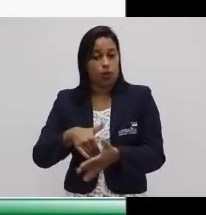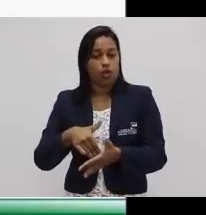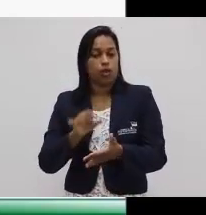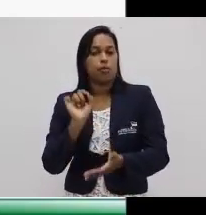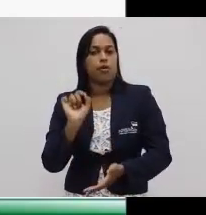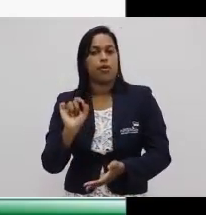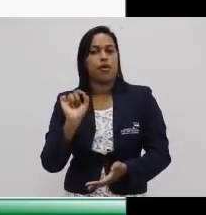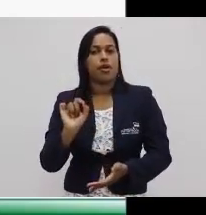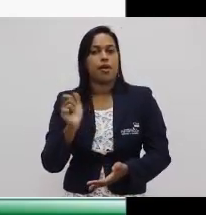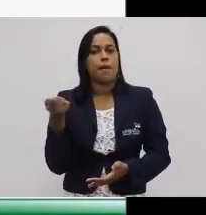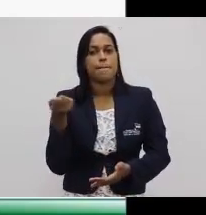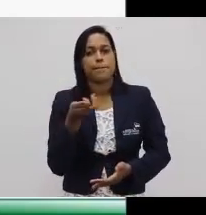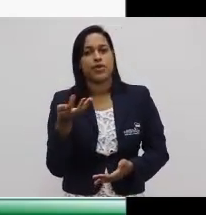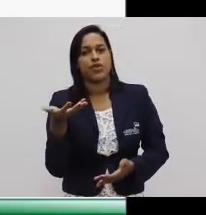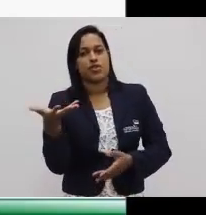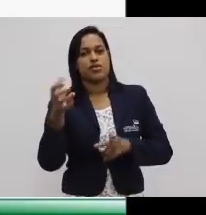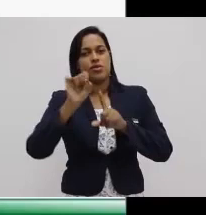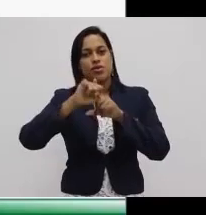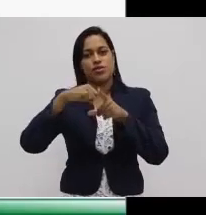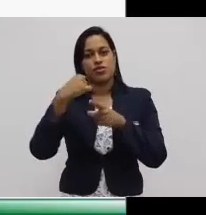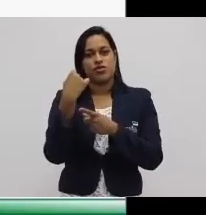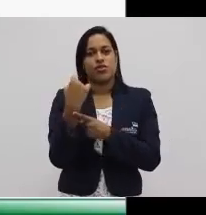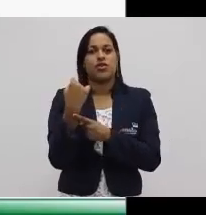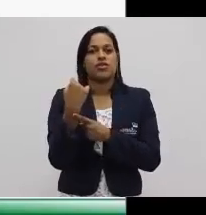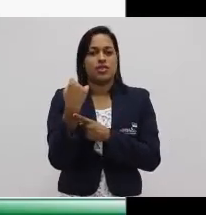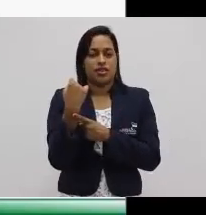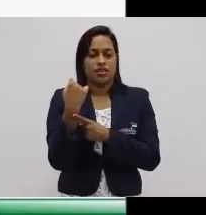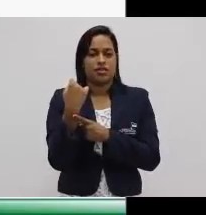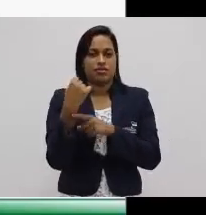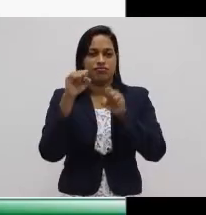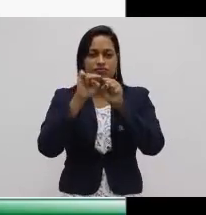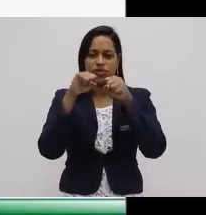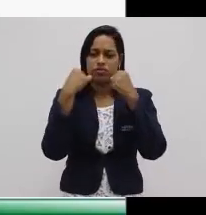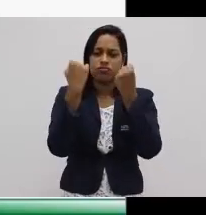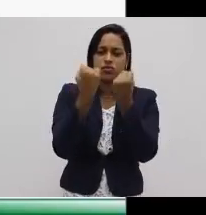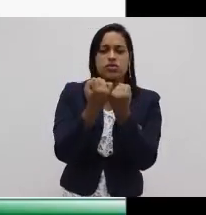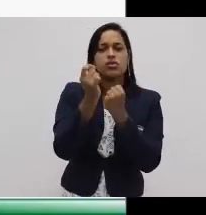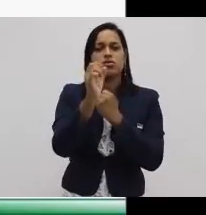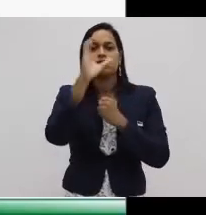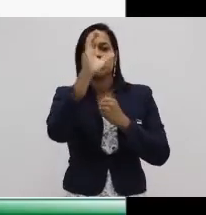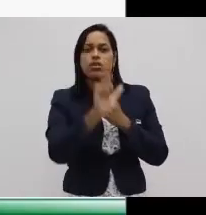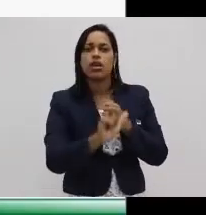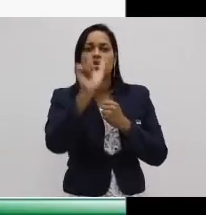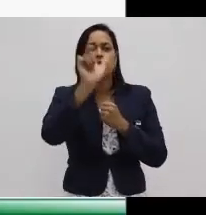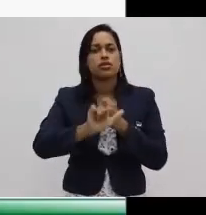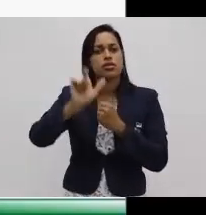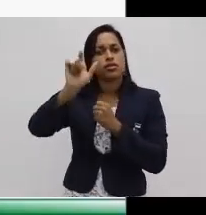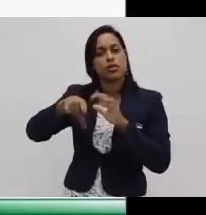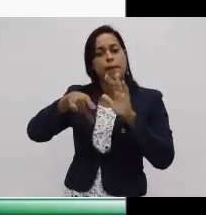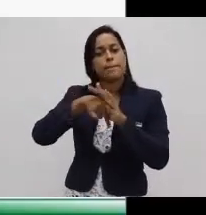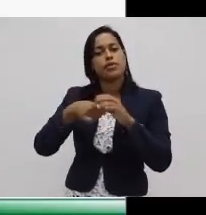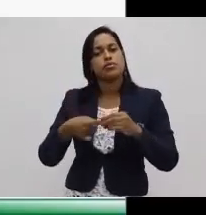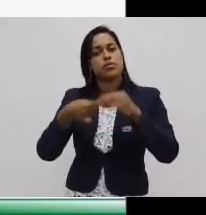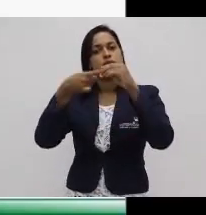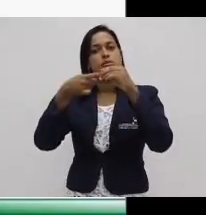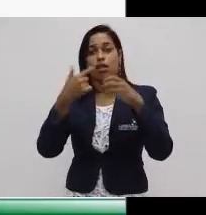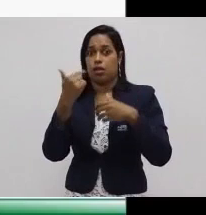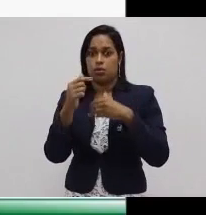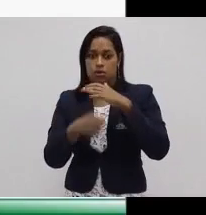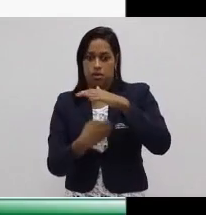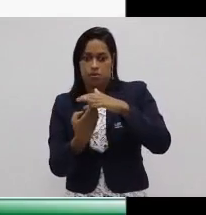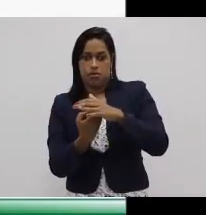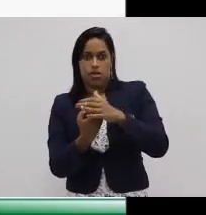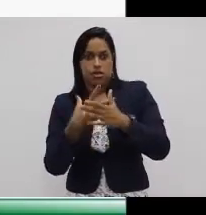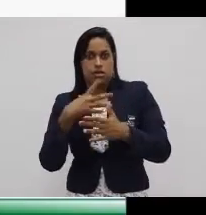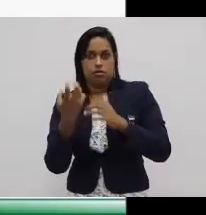é o modo de produção socialista, cuja característica principal é que não existe empresa privada